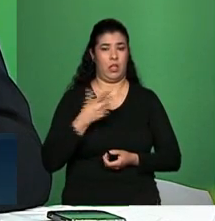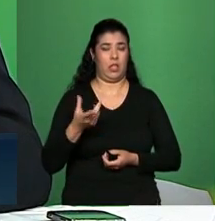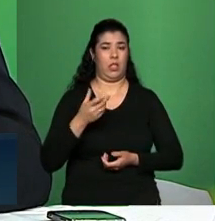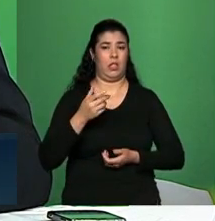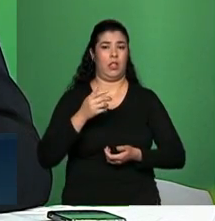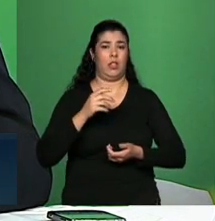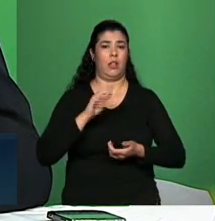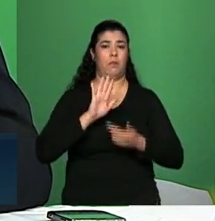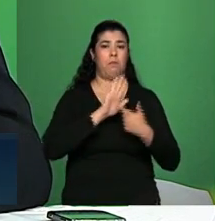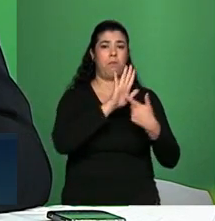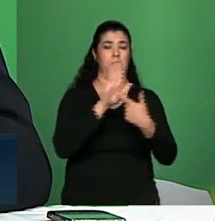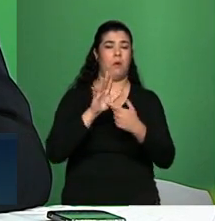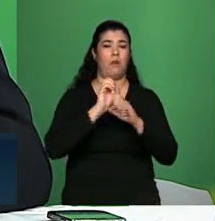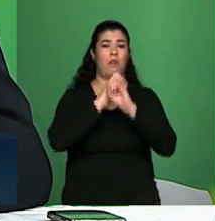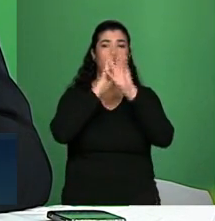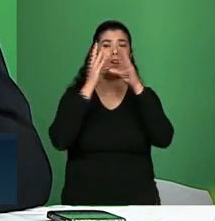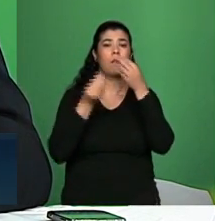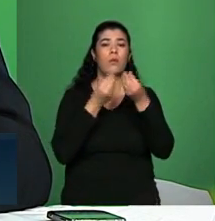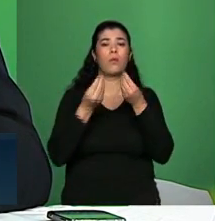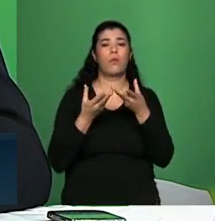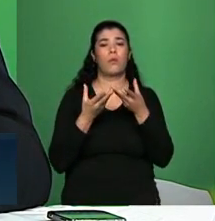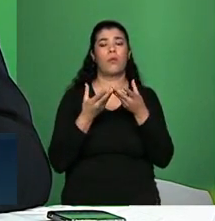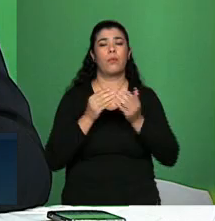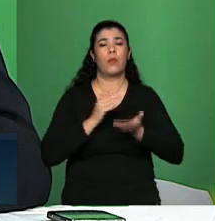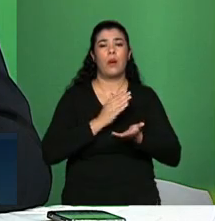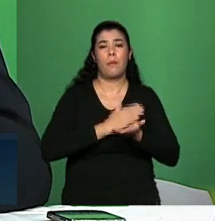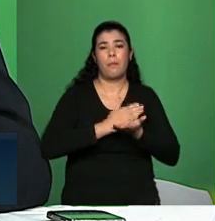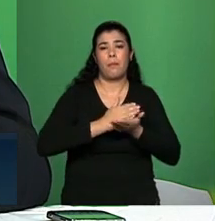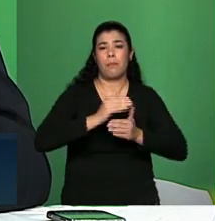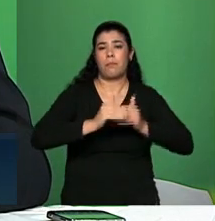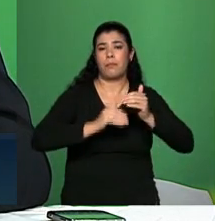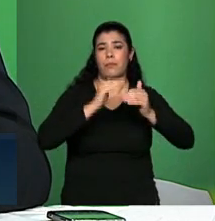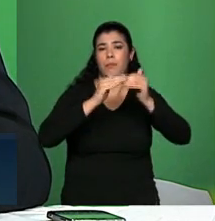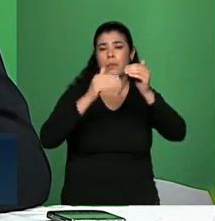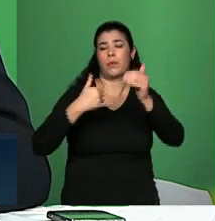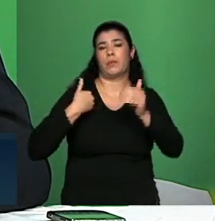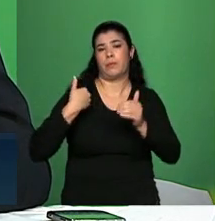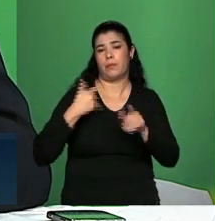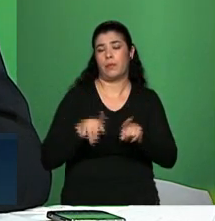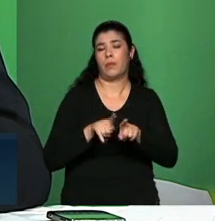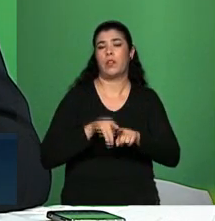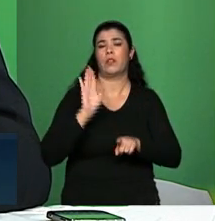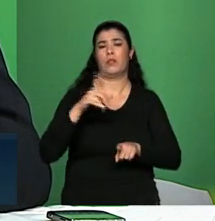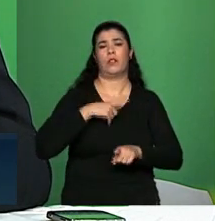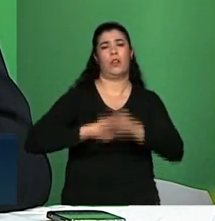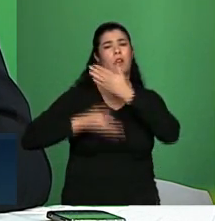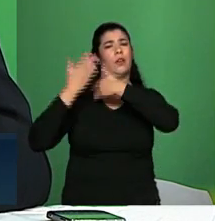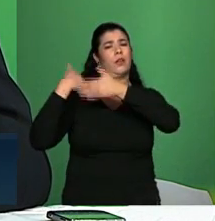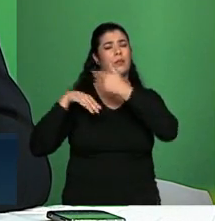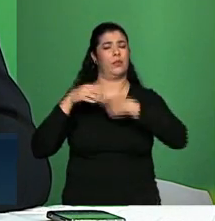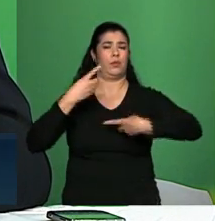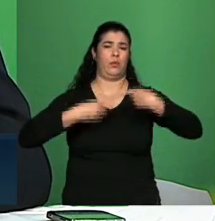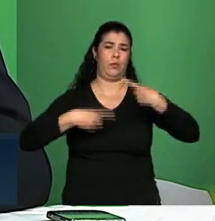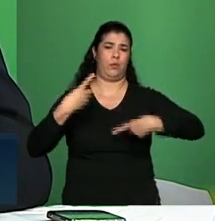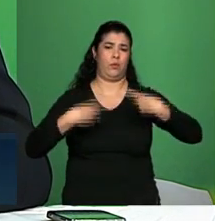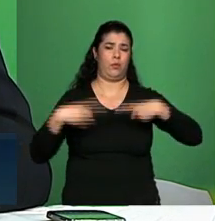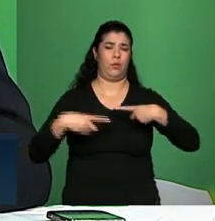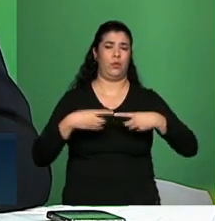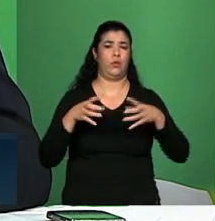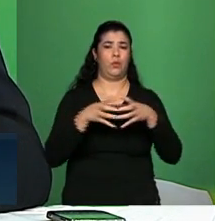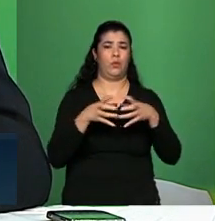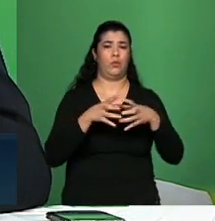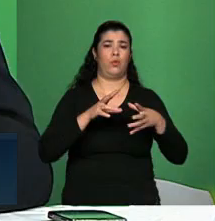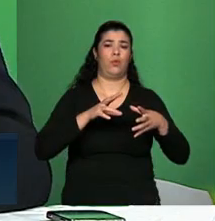maneira que todo mundo entende a questão da progressividade que vem sendo discutido principalmente no movimento